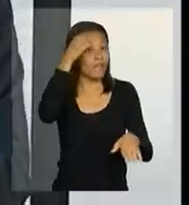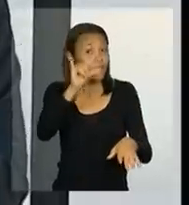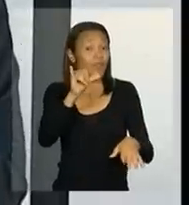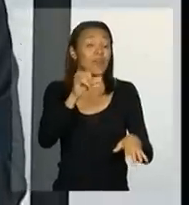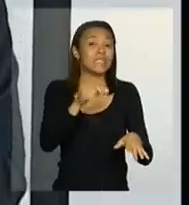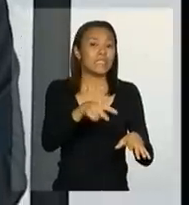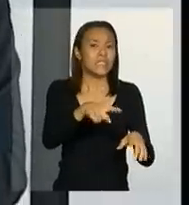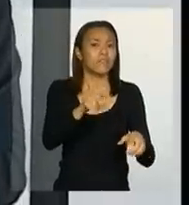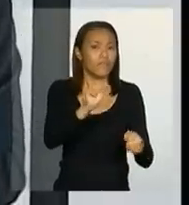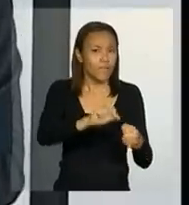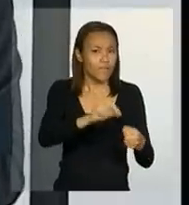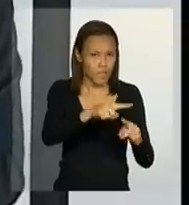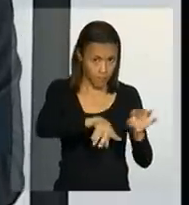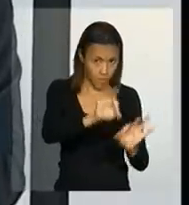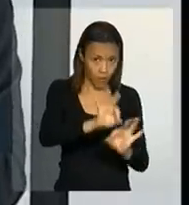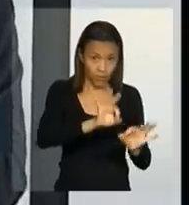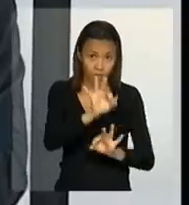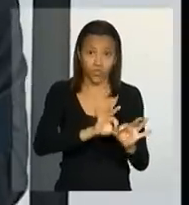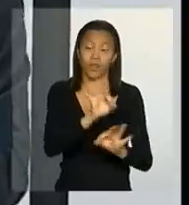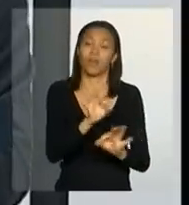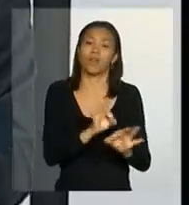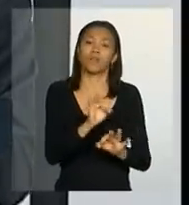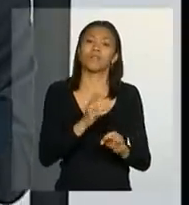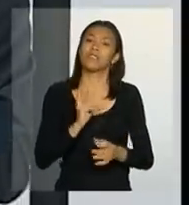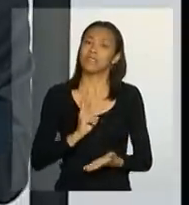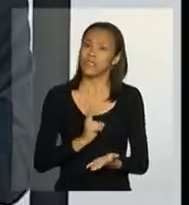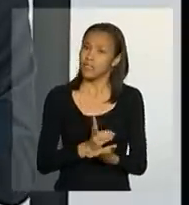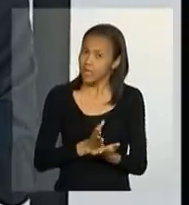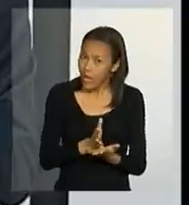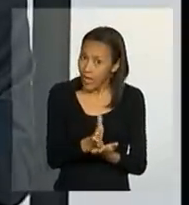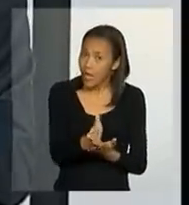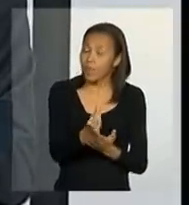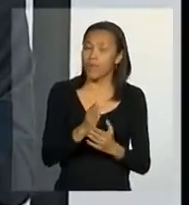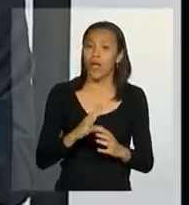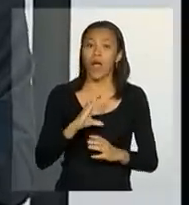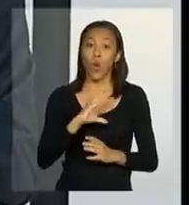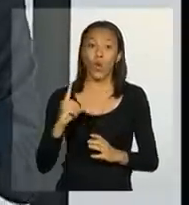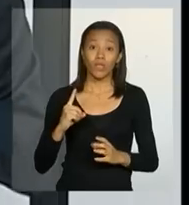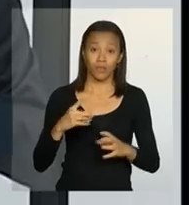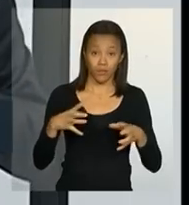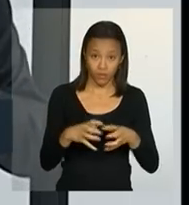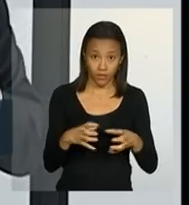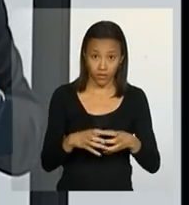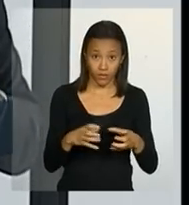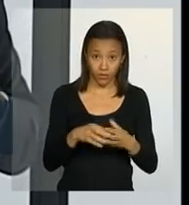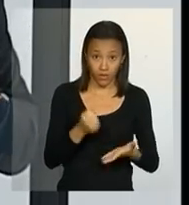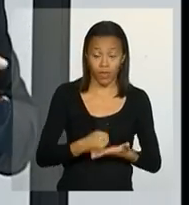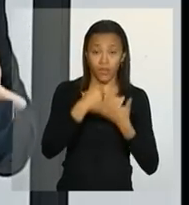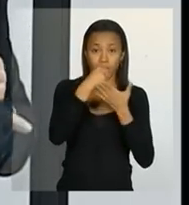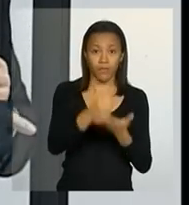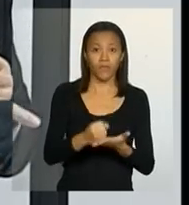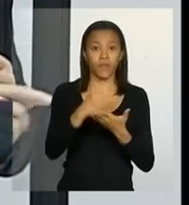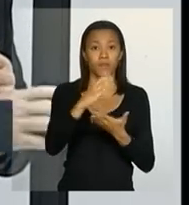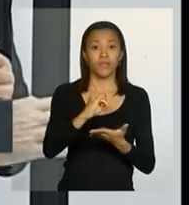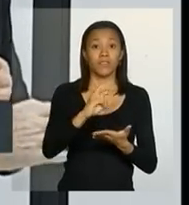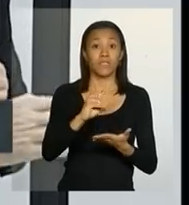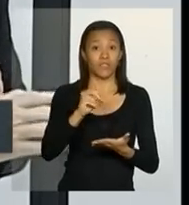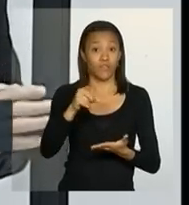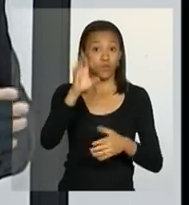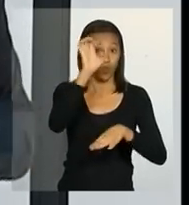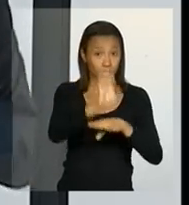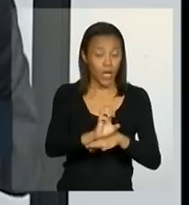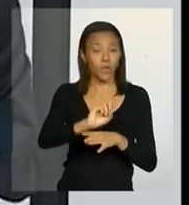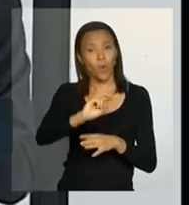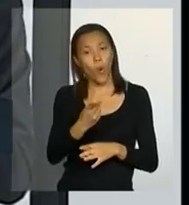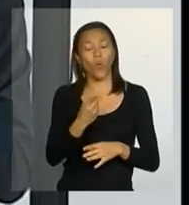elaborar os projetos, sob a supervisão, quem sabe, da Defesa Civil Estadual, a Supervisão e da Nacional, em